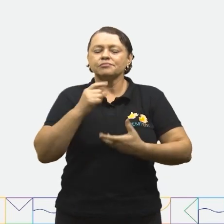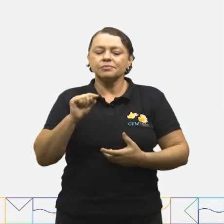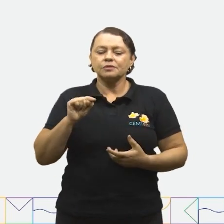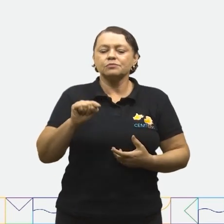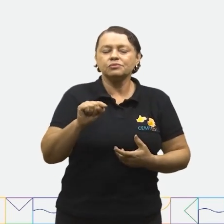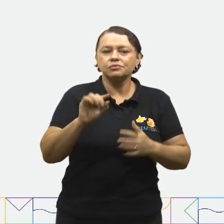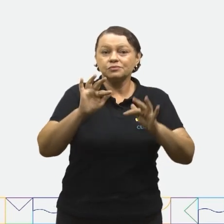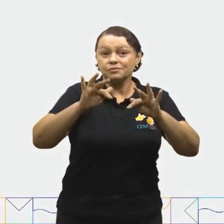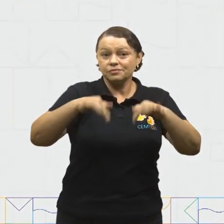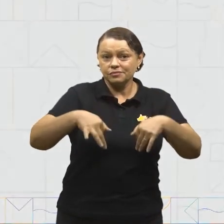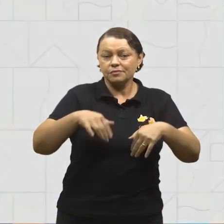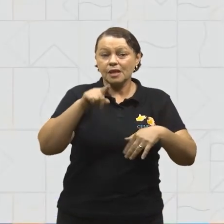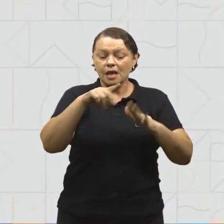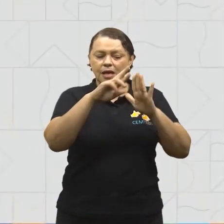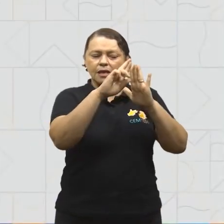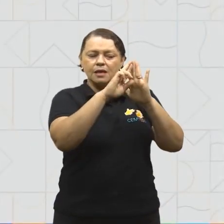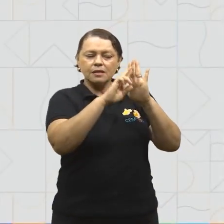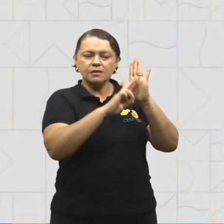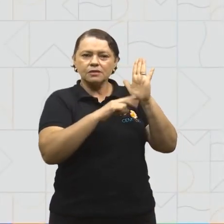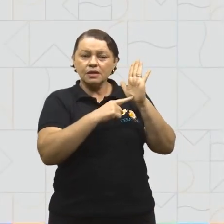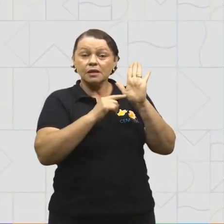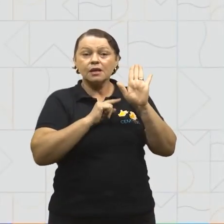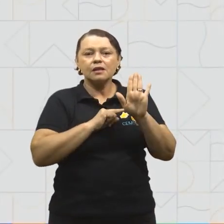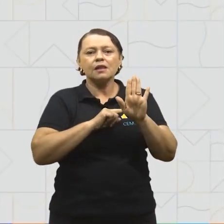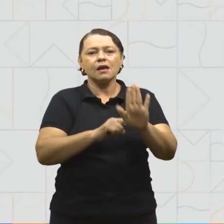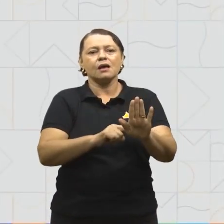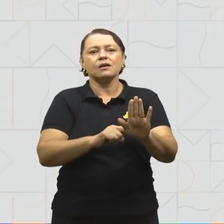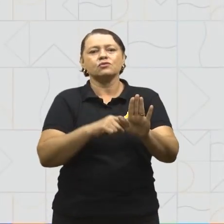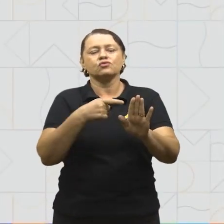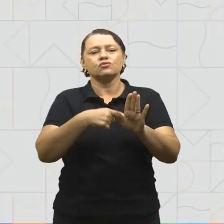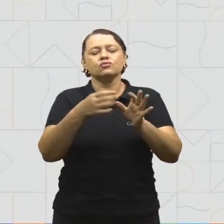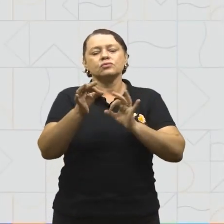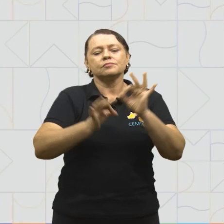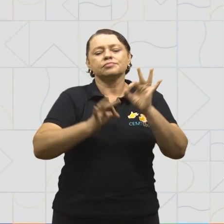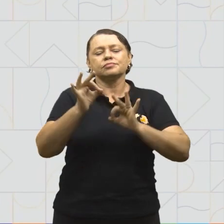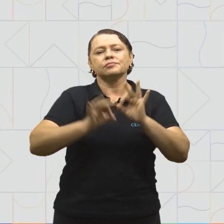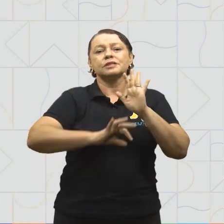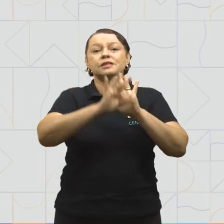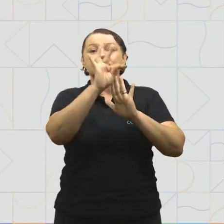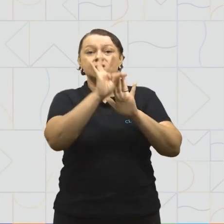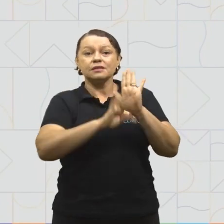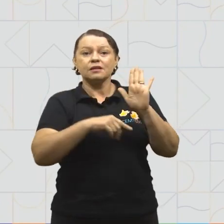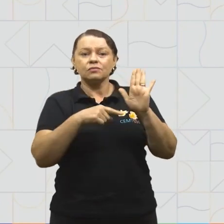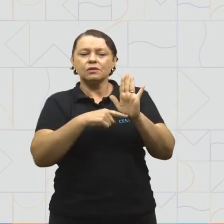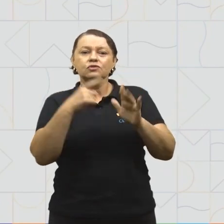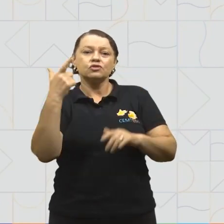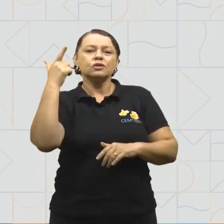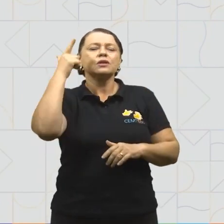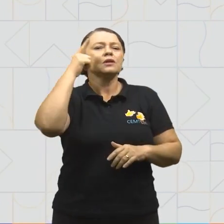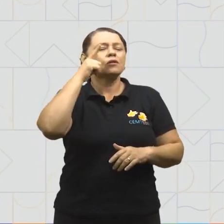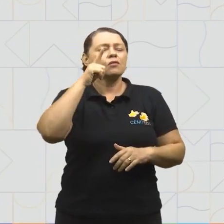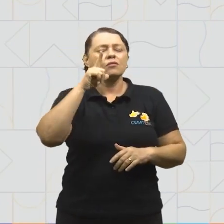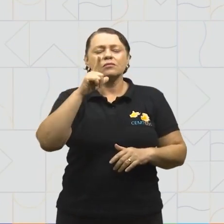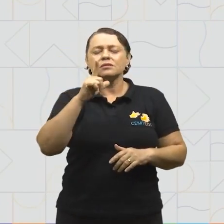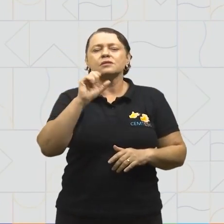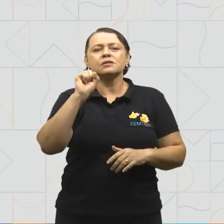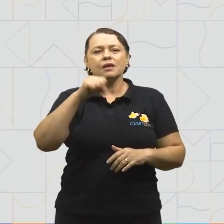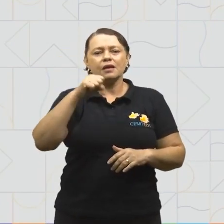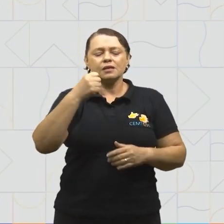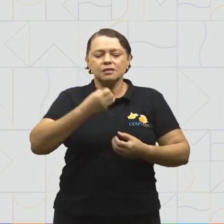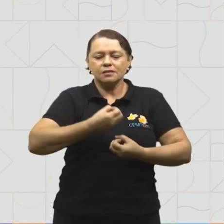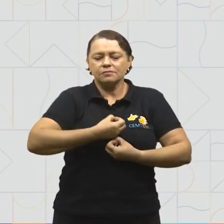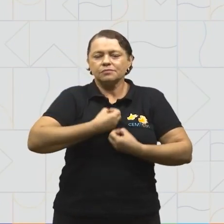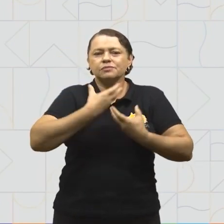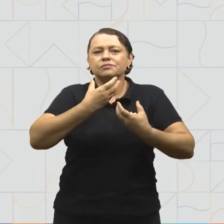pontuação. Essas regrinhas contribuem para um texto mais organizado e que consegue tranquilamente passar